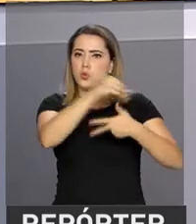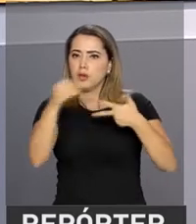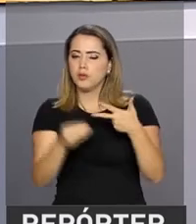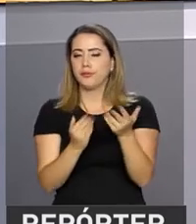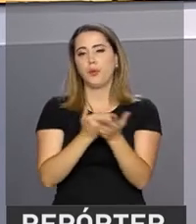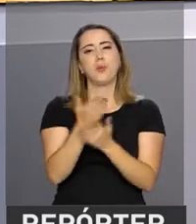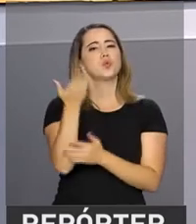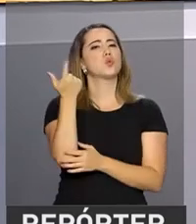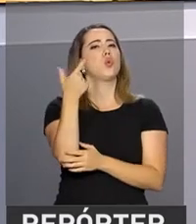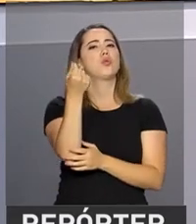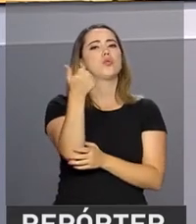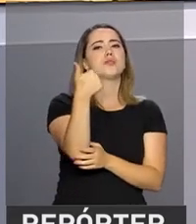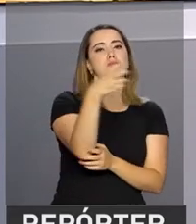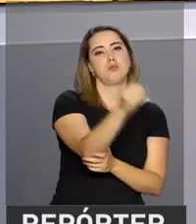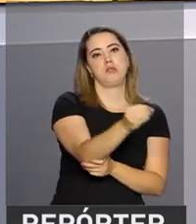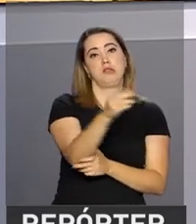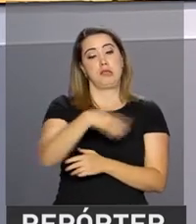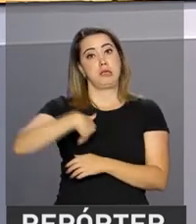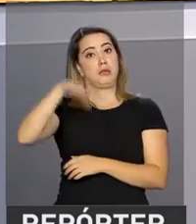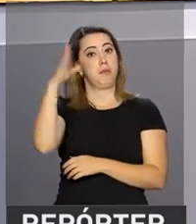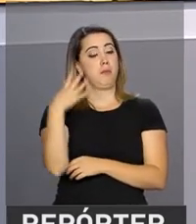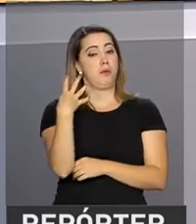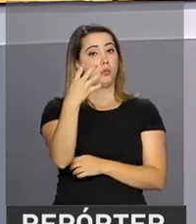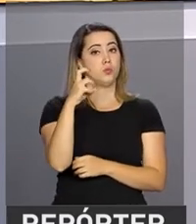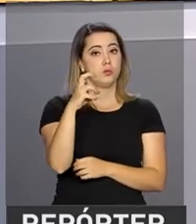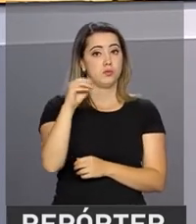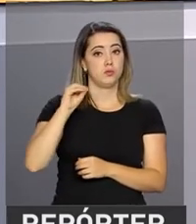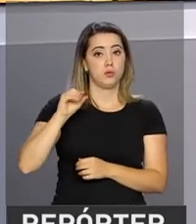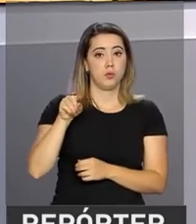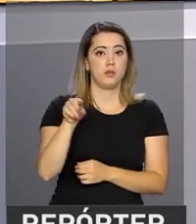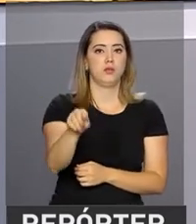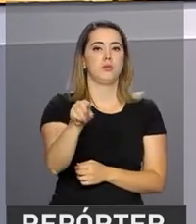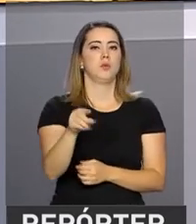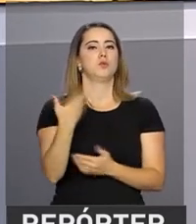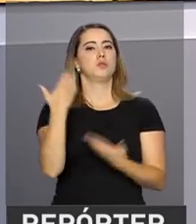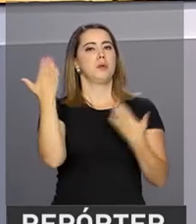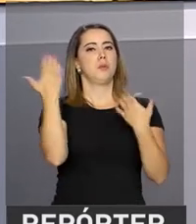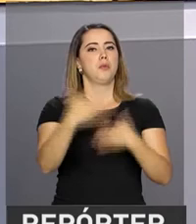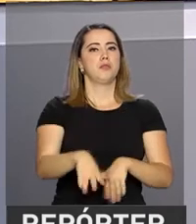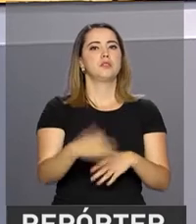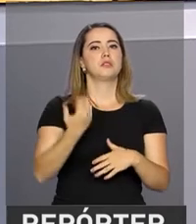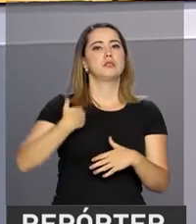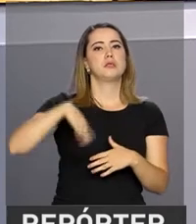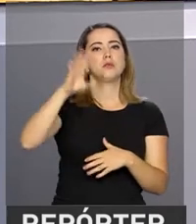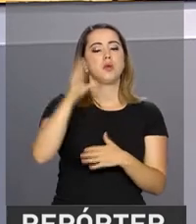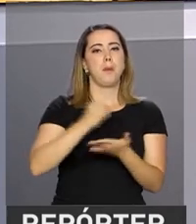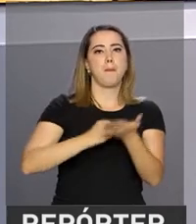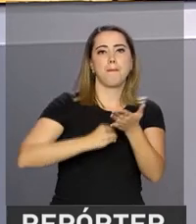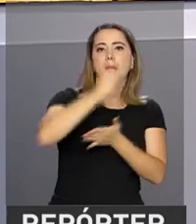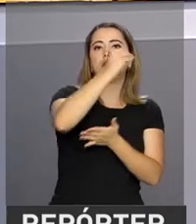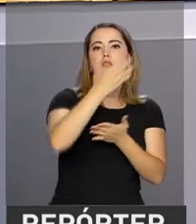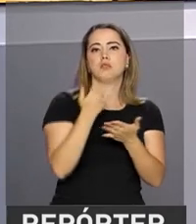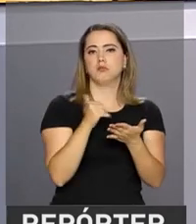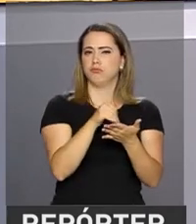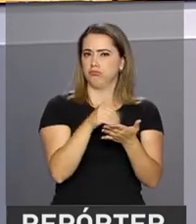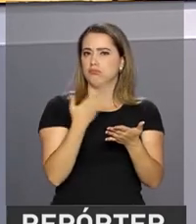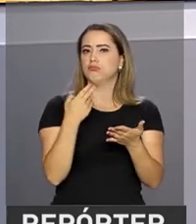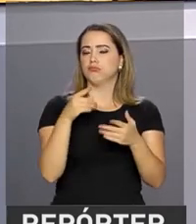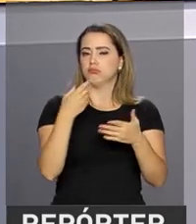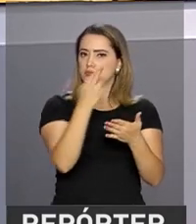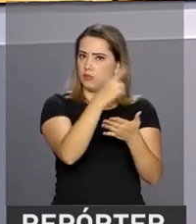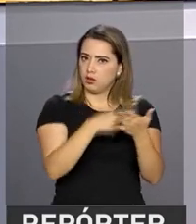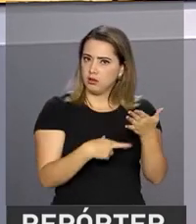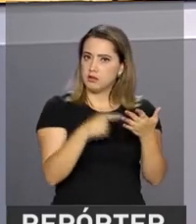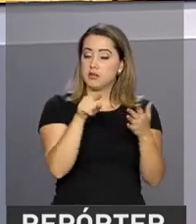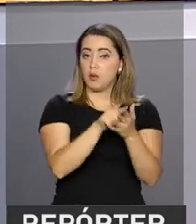Enem desde 2010, obtido nota mínima de 450 pontos nas provas e tirado mais do que zero na redação.